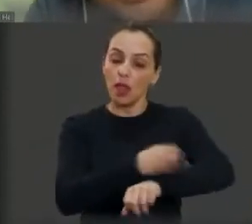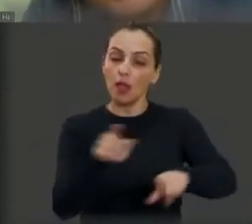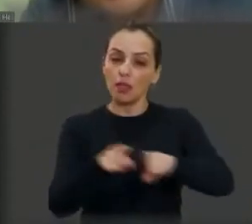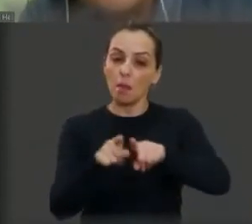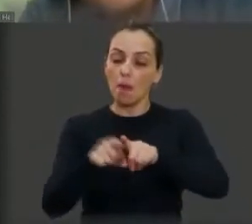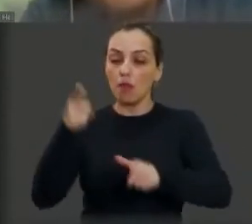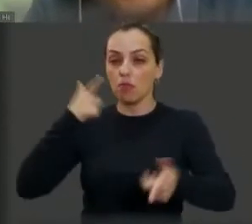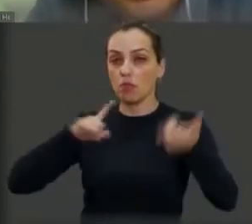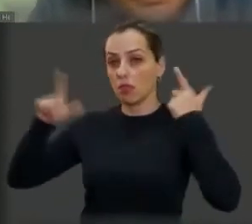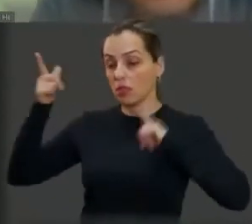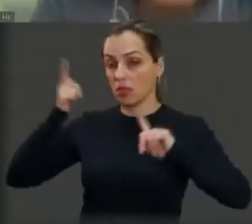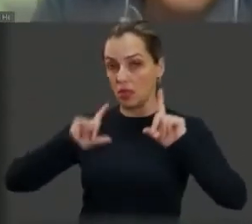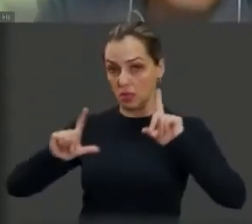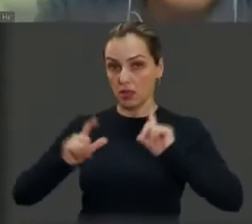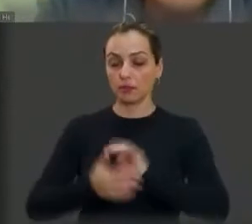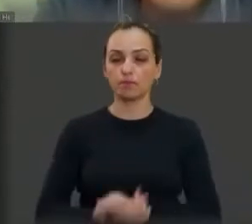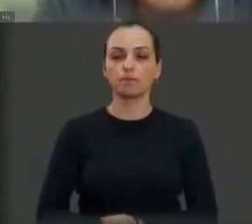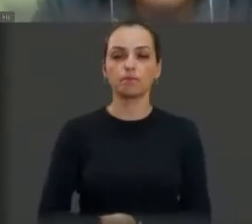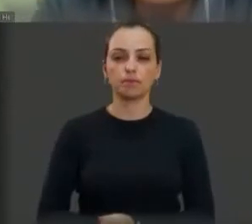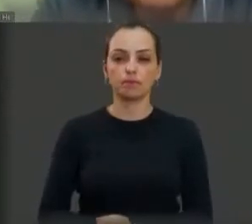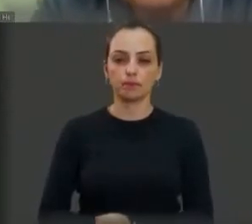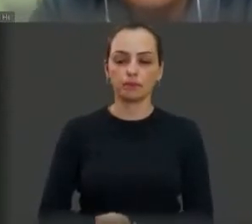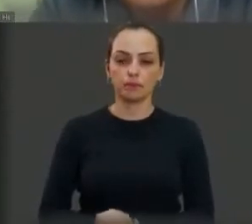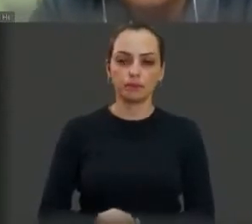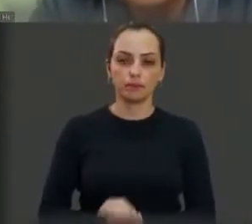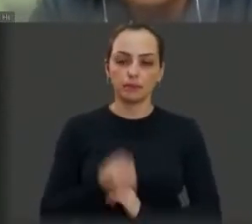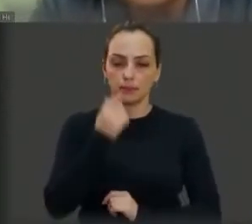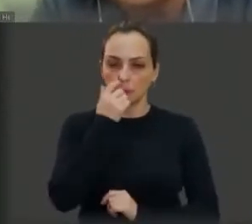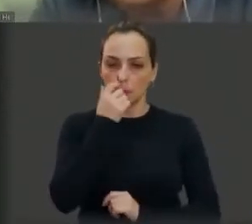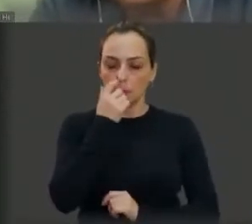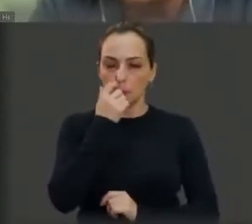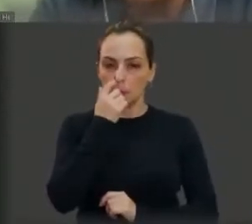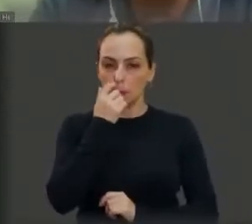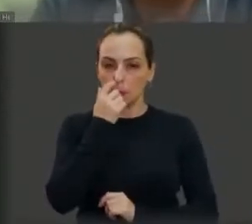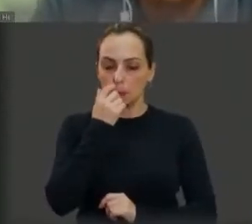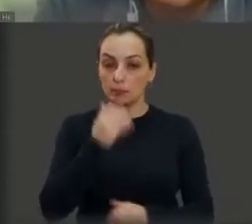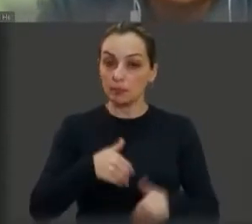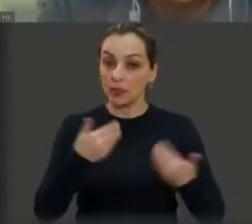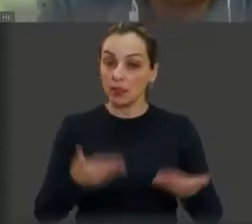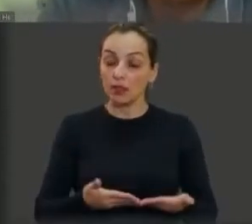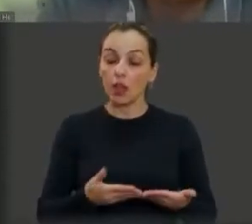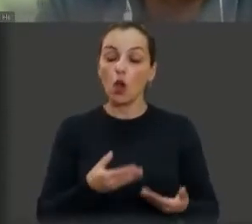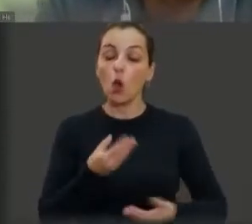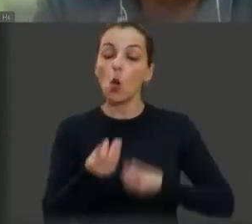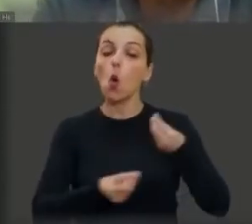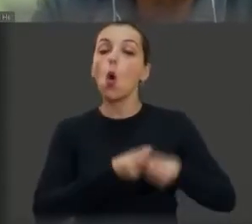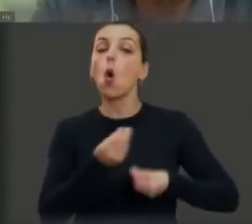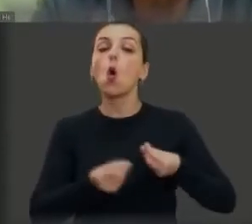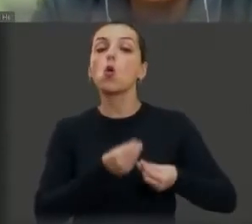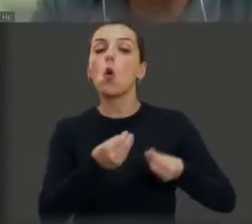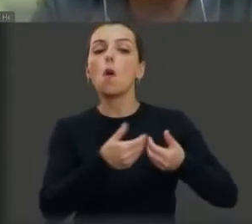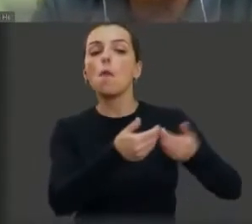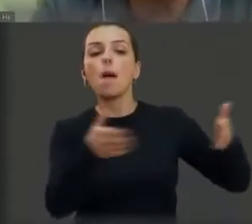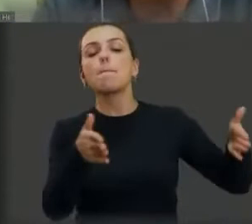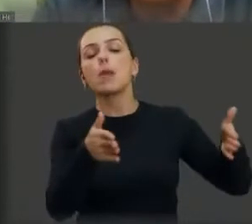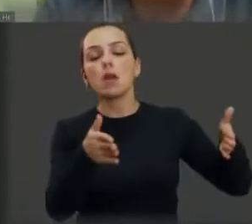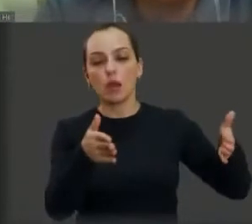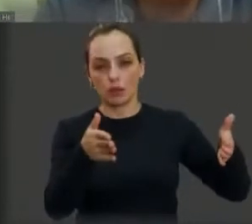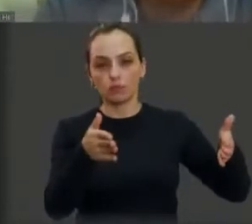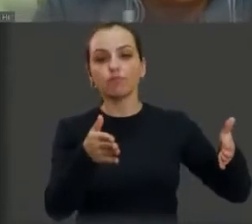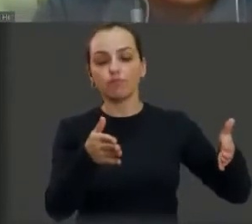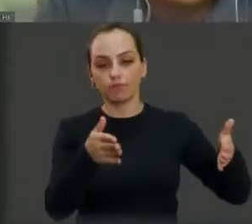Então, presidente, não tem como pedir a reabertura do